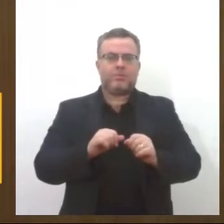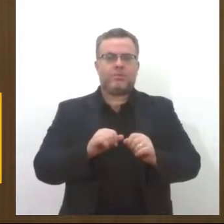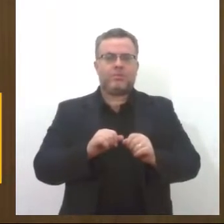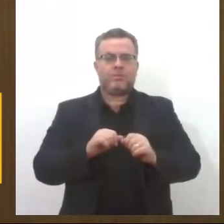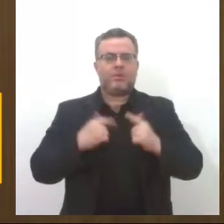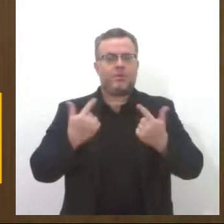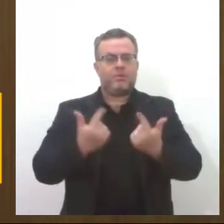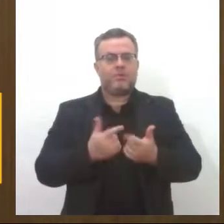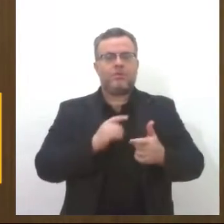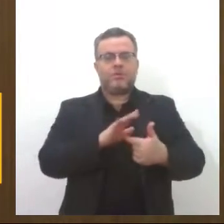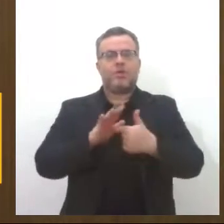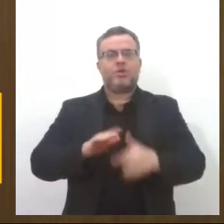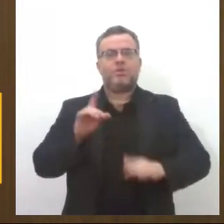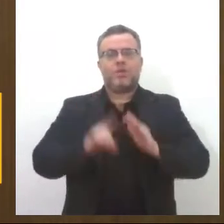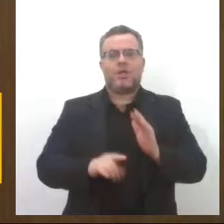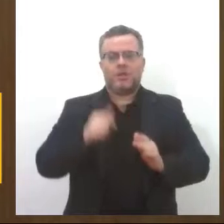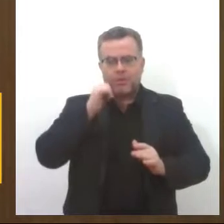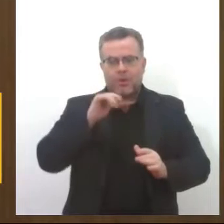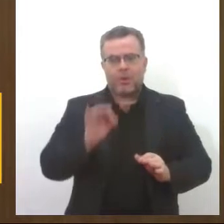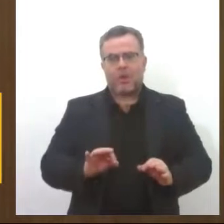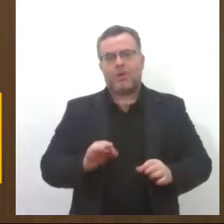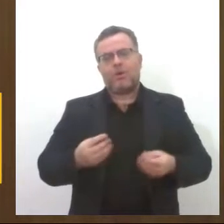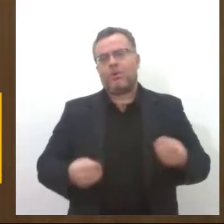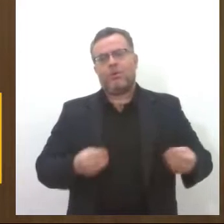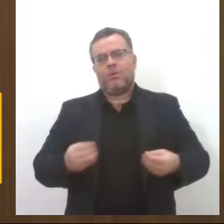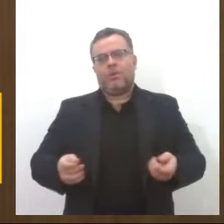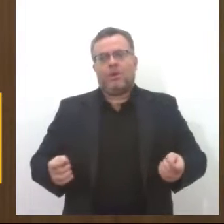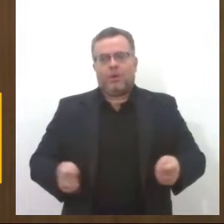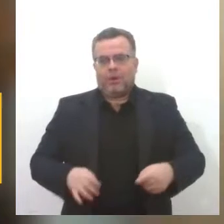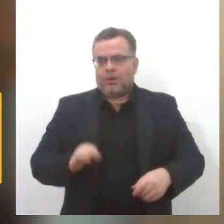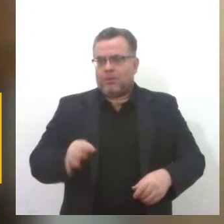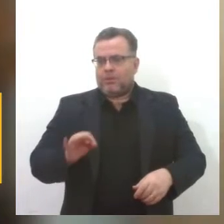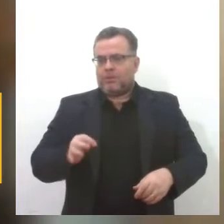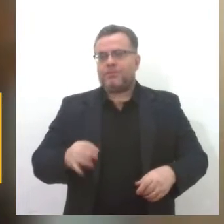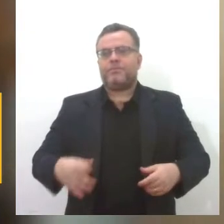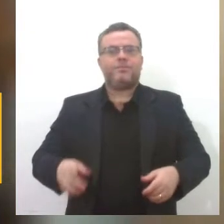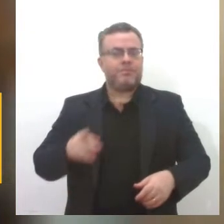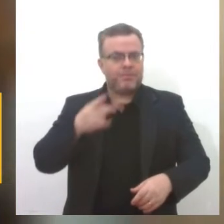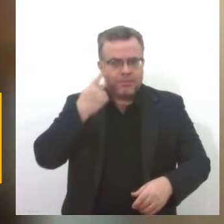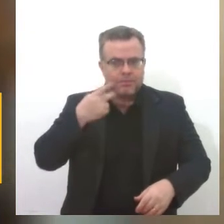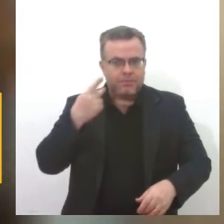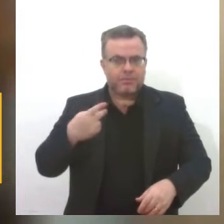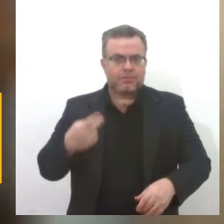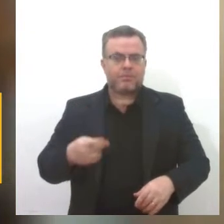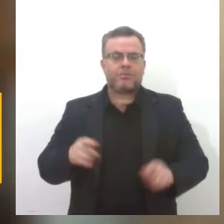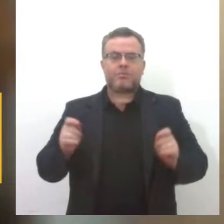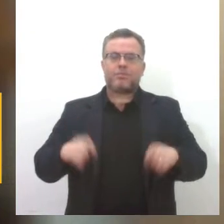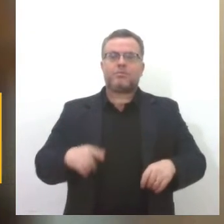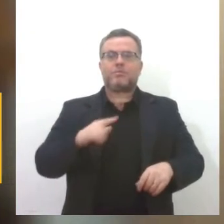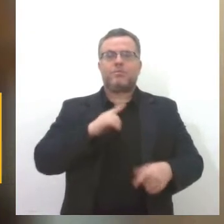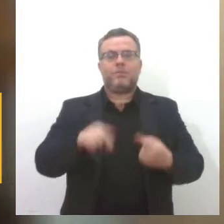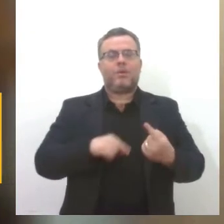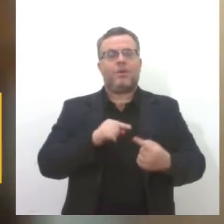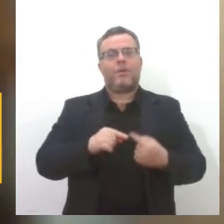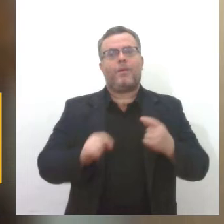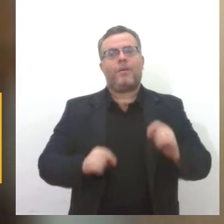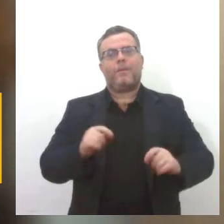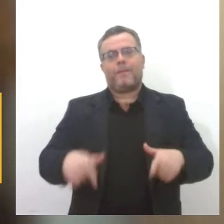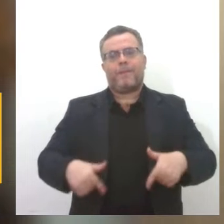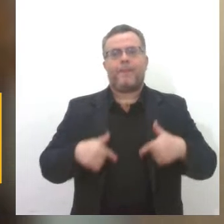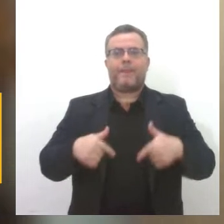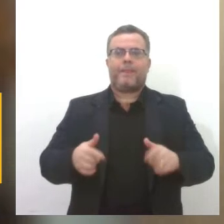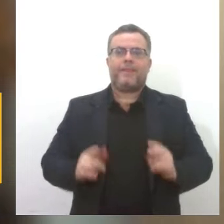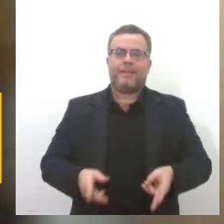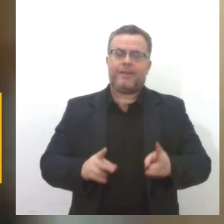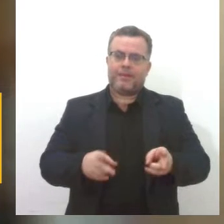mulher e resguardá-la também? Sim, a Procuradoria tem esse objetivo, de tentar cada vez mais fortalecer essa política